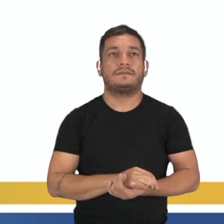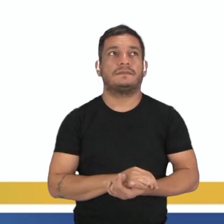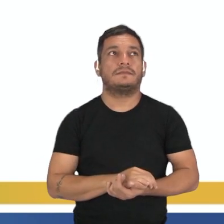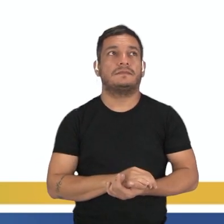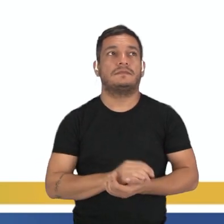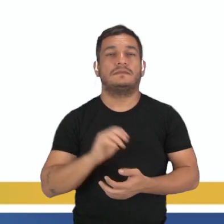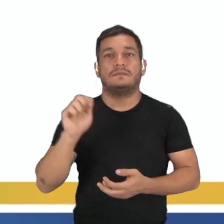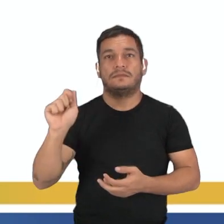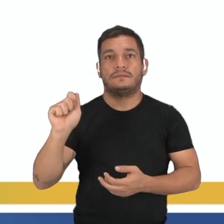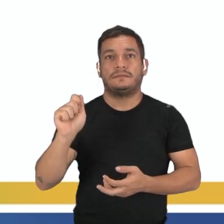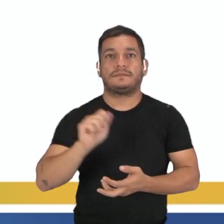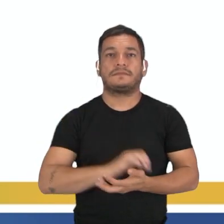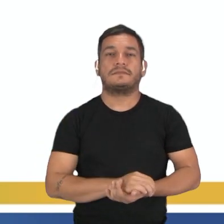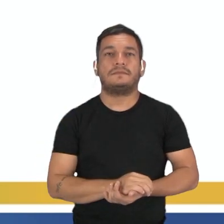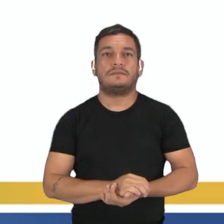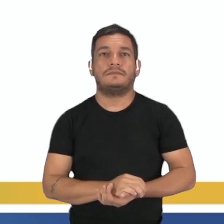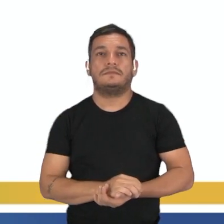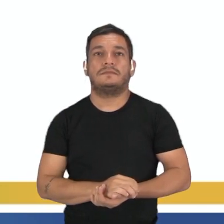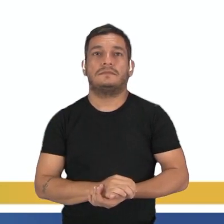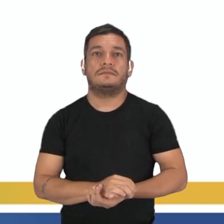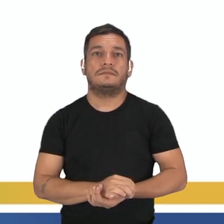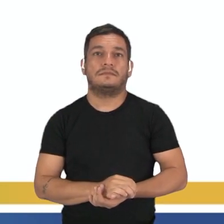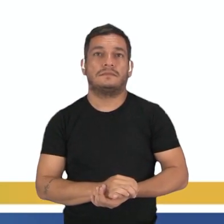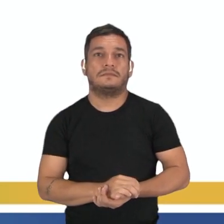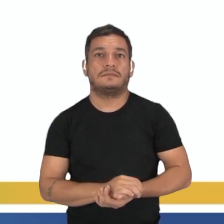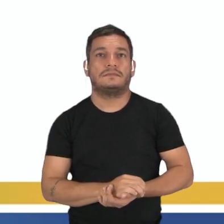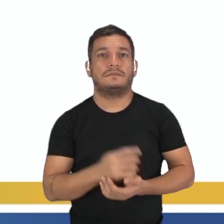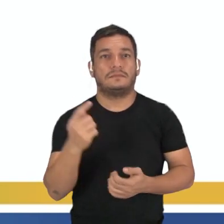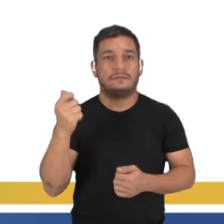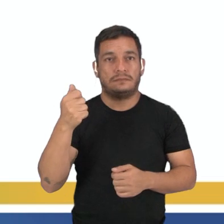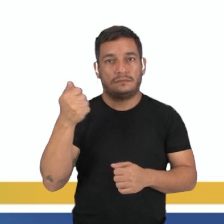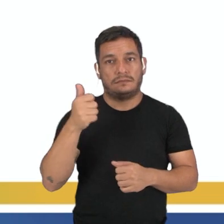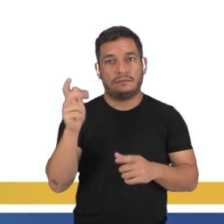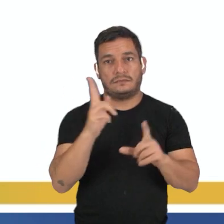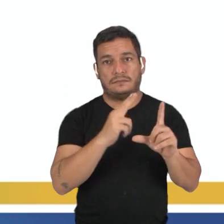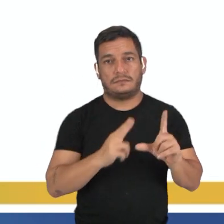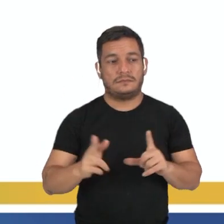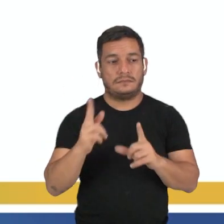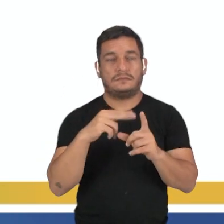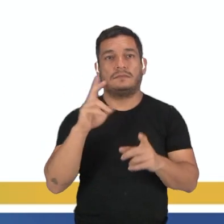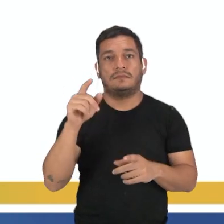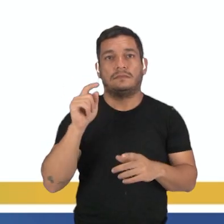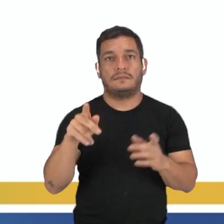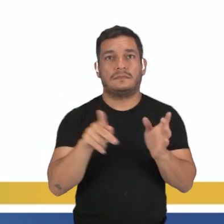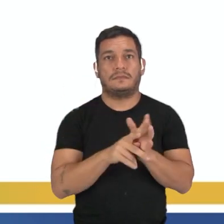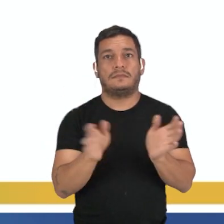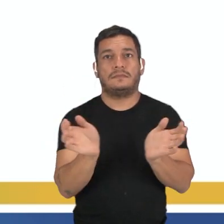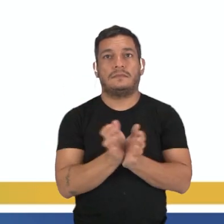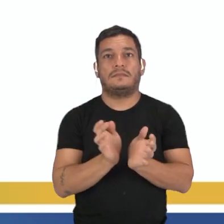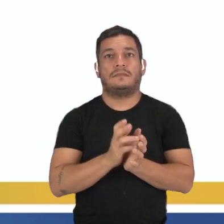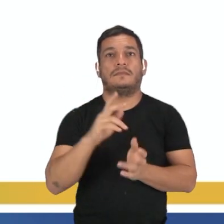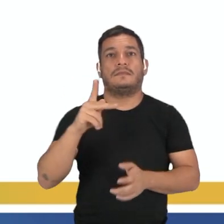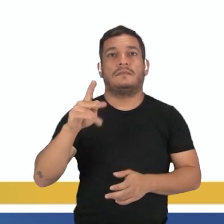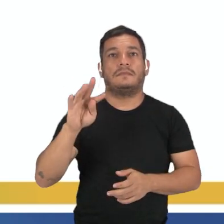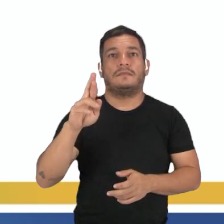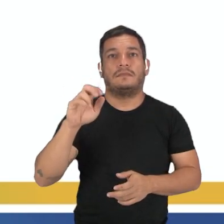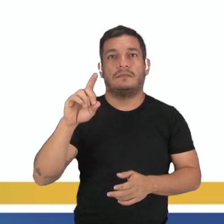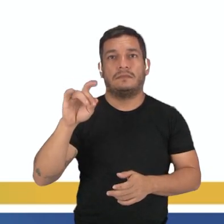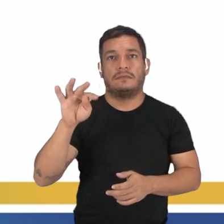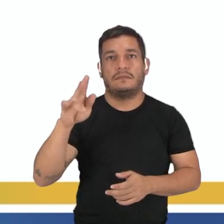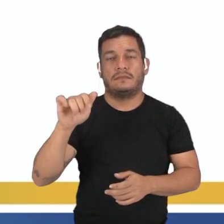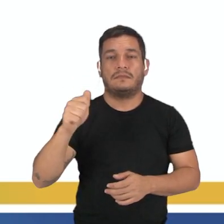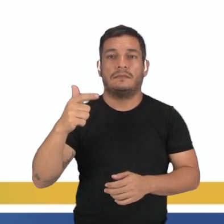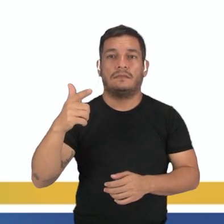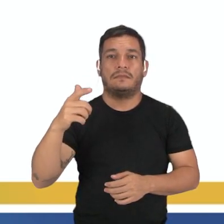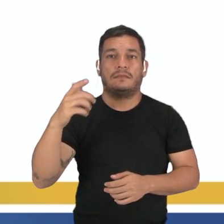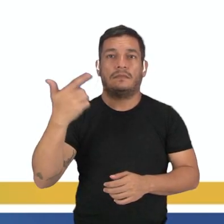primeira diz o seguinte. A primeira, o primeiro desenho, é de uma samambaia, pertence ao grupo das pteridófitas e a